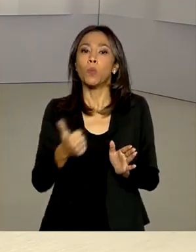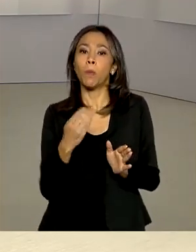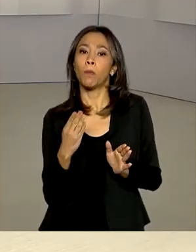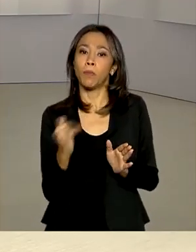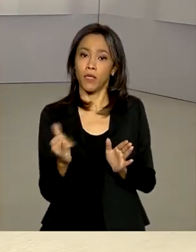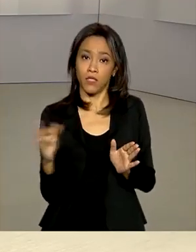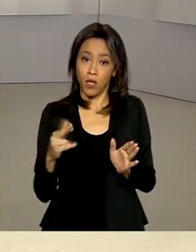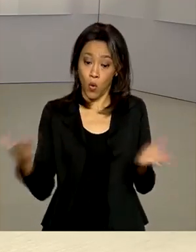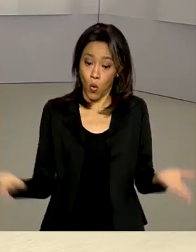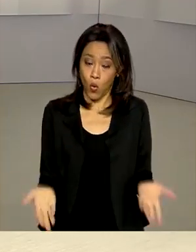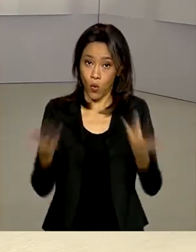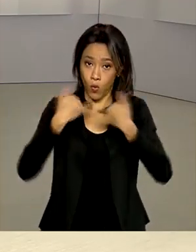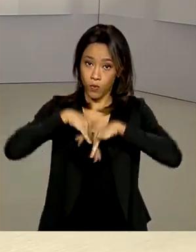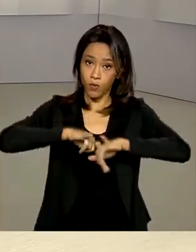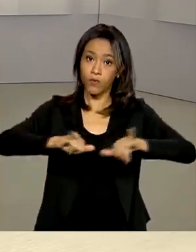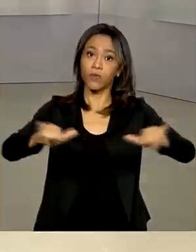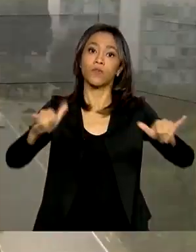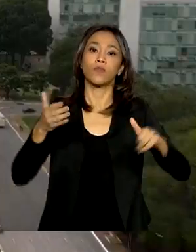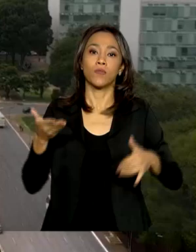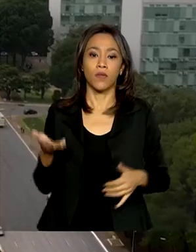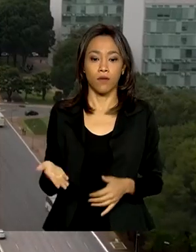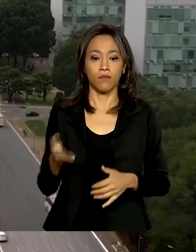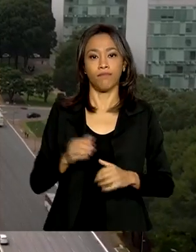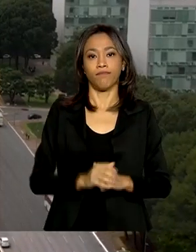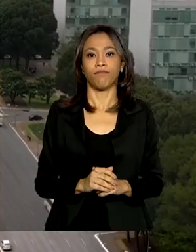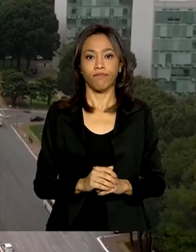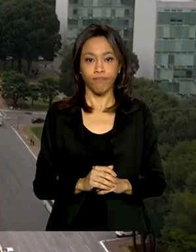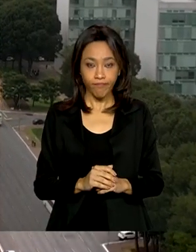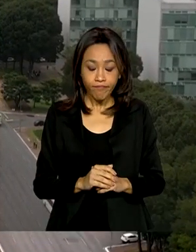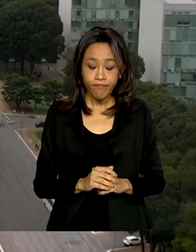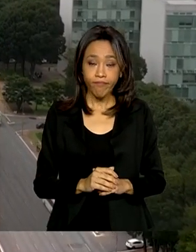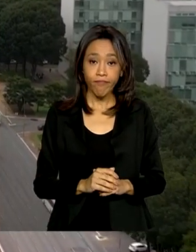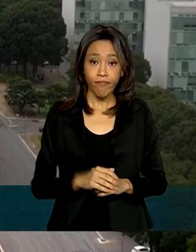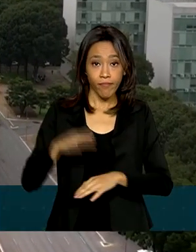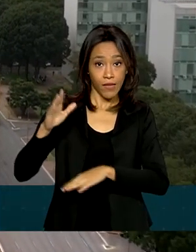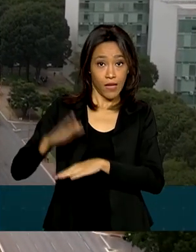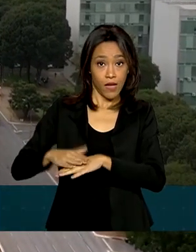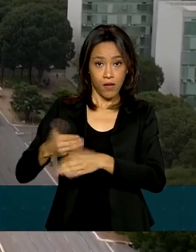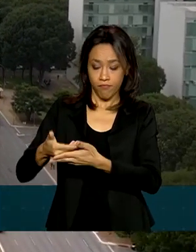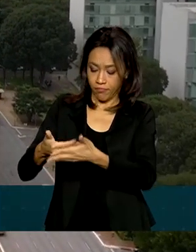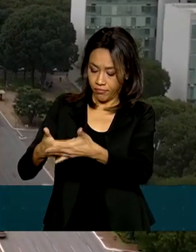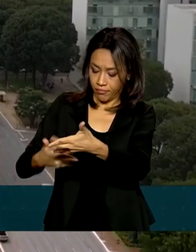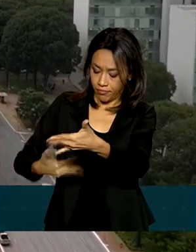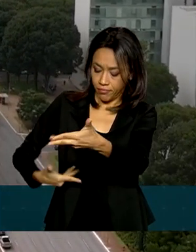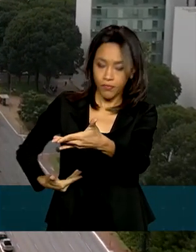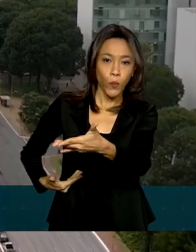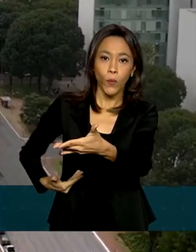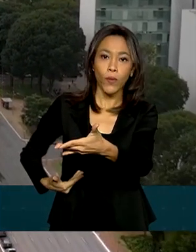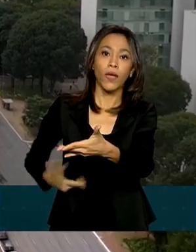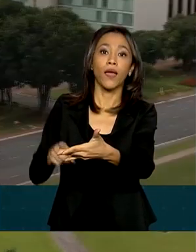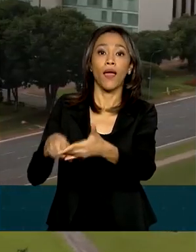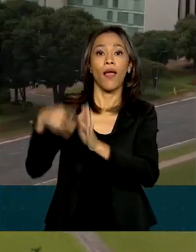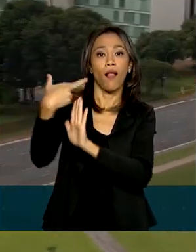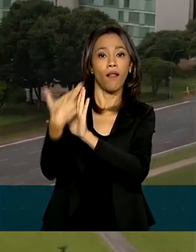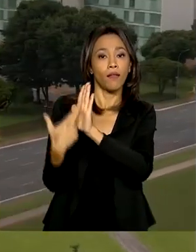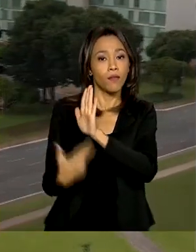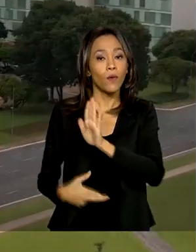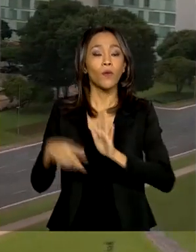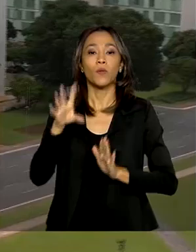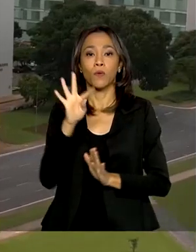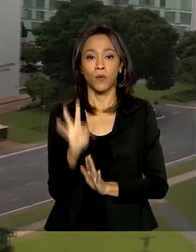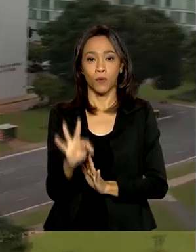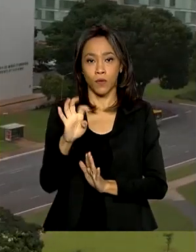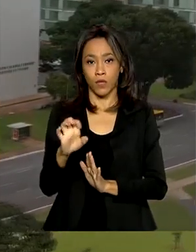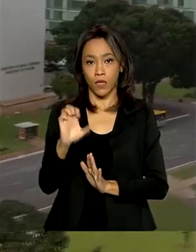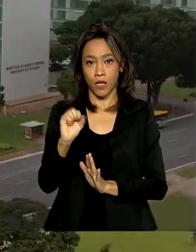hoje pelo Tesouro Nacional. De acordo com o relatório do Tesouro Nacional, o déficit nas